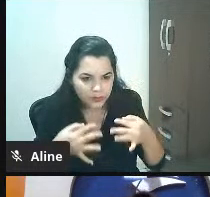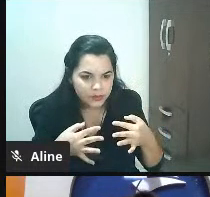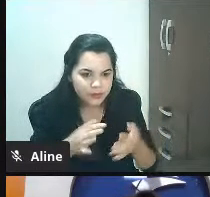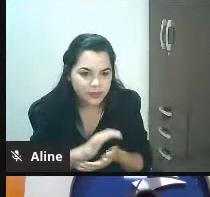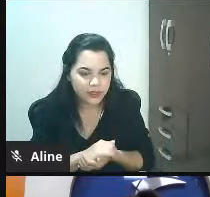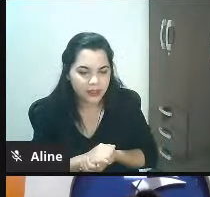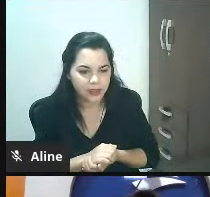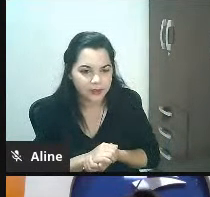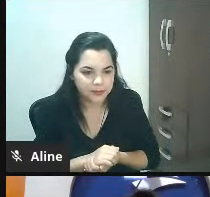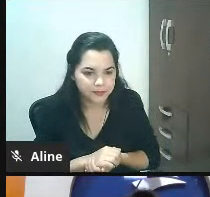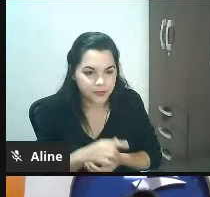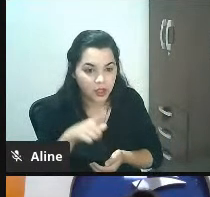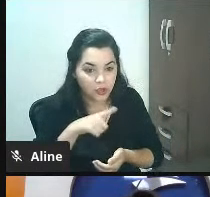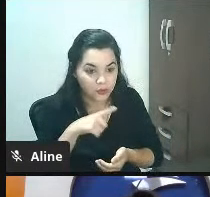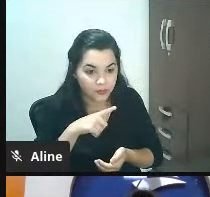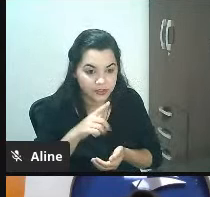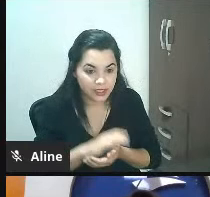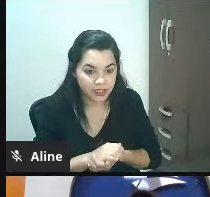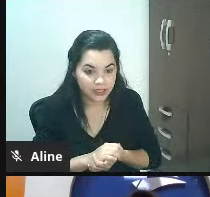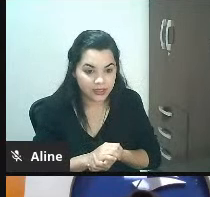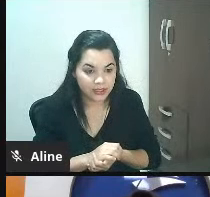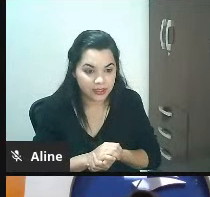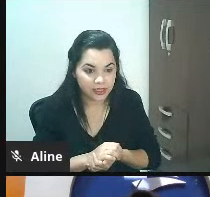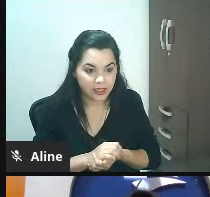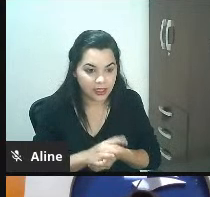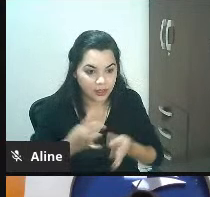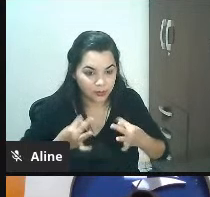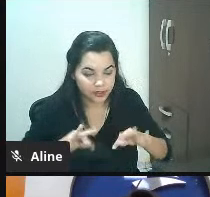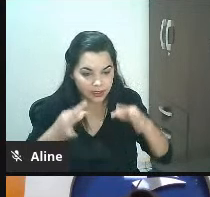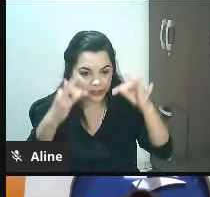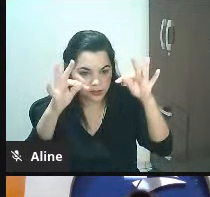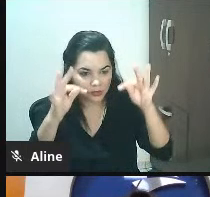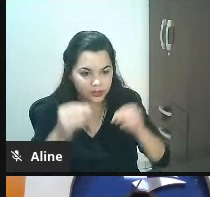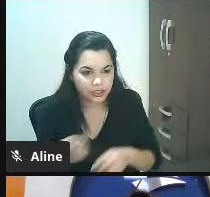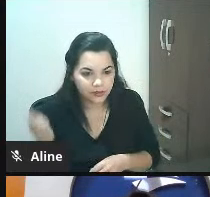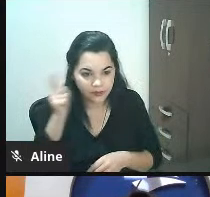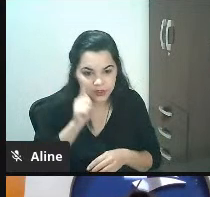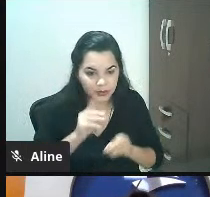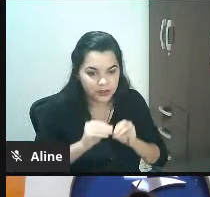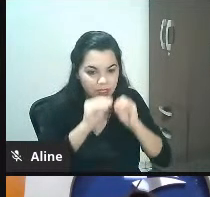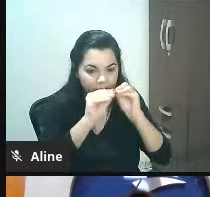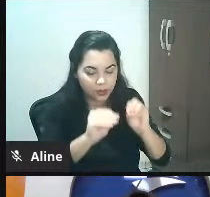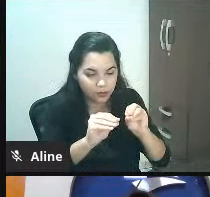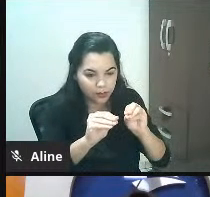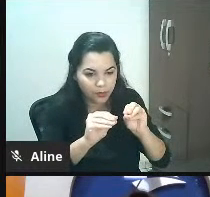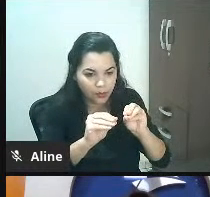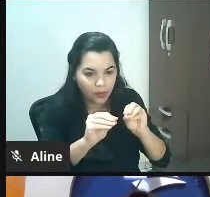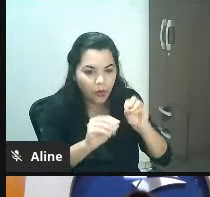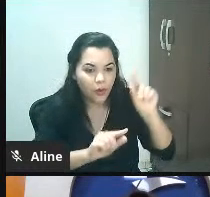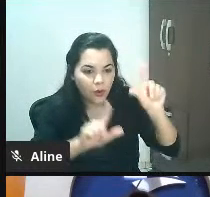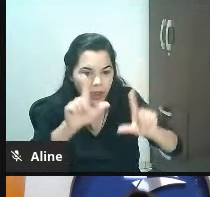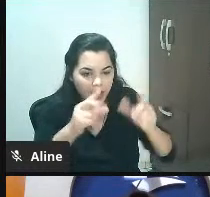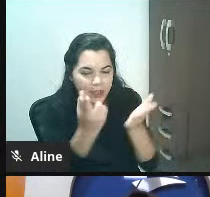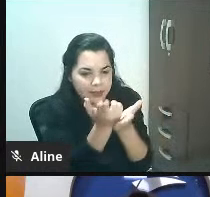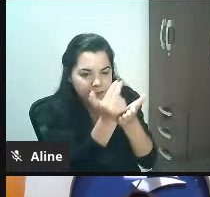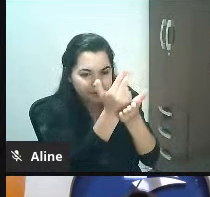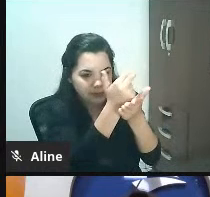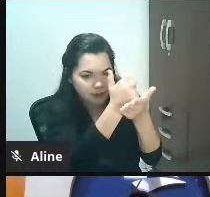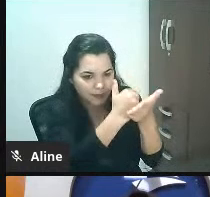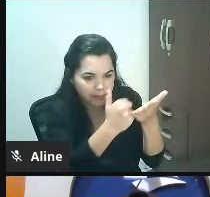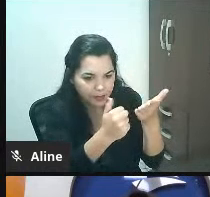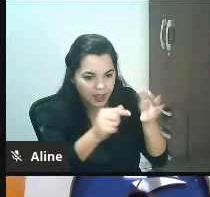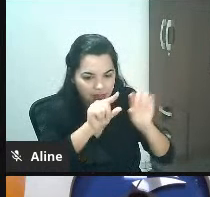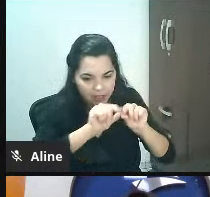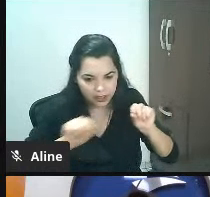você tem aí? tem uma ferramenta onde você consegue colocar catálogo de produto com foto com descrição do teu produto você pode colocar